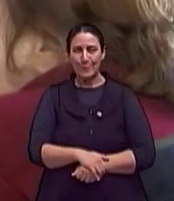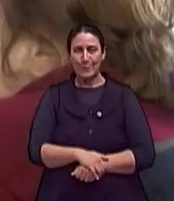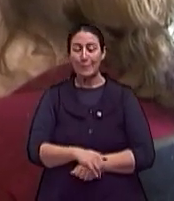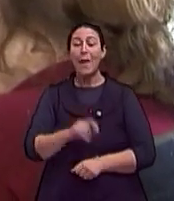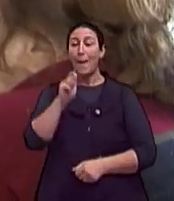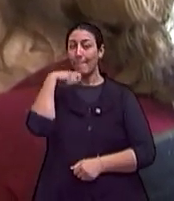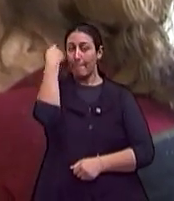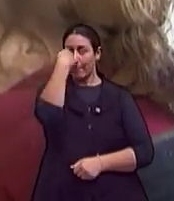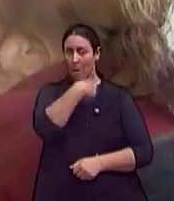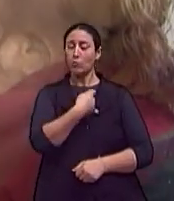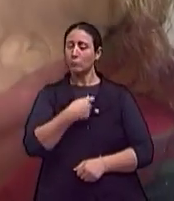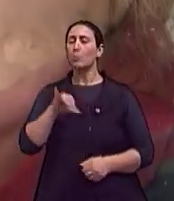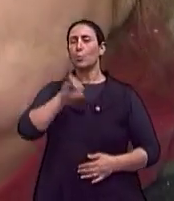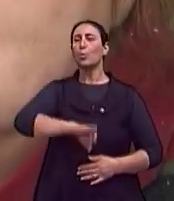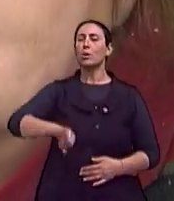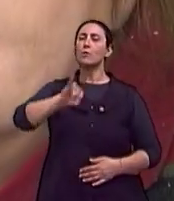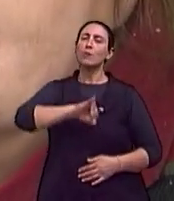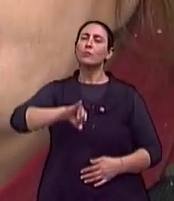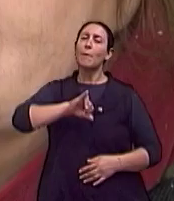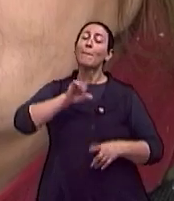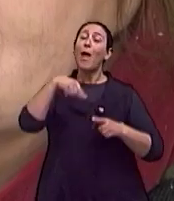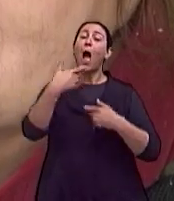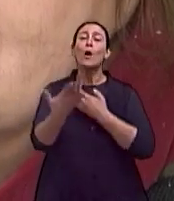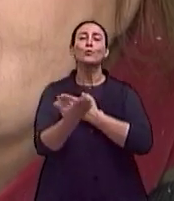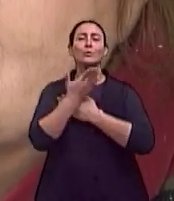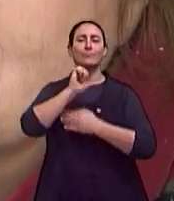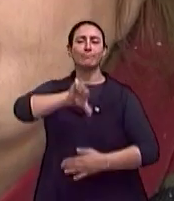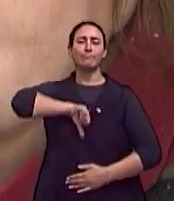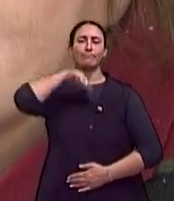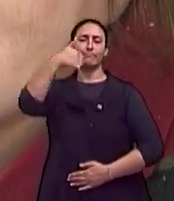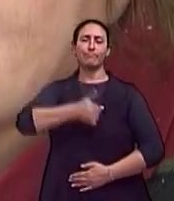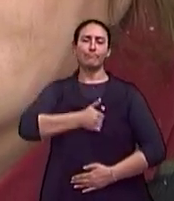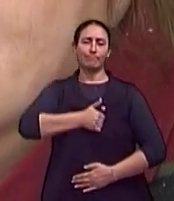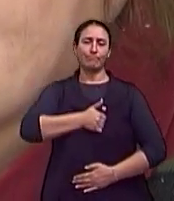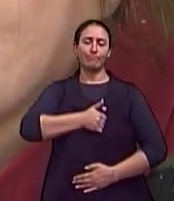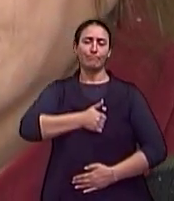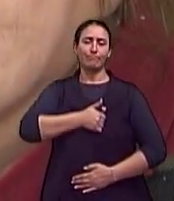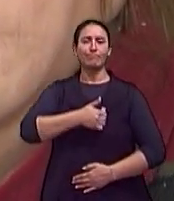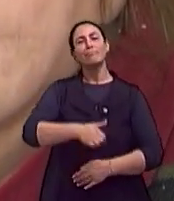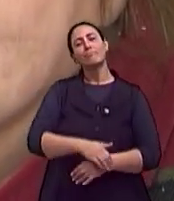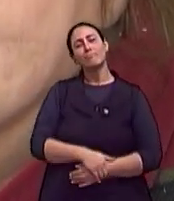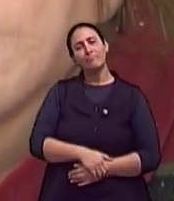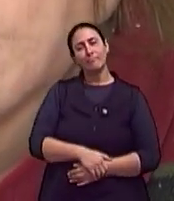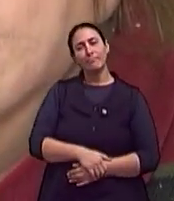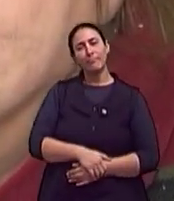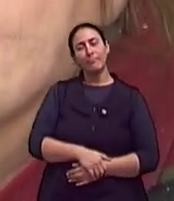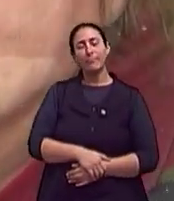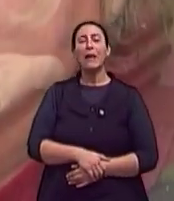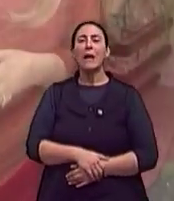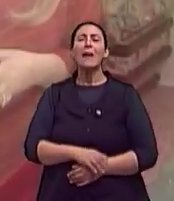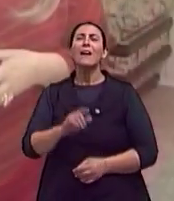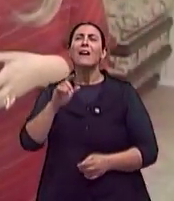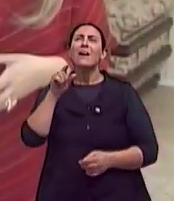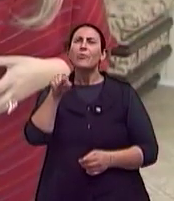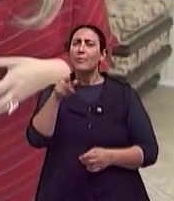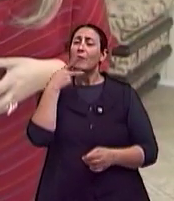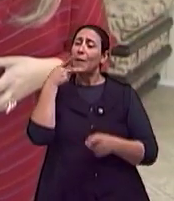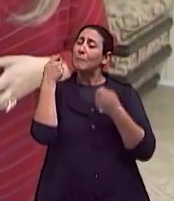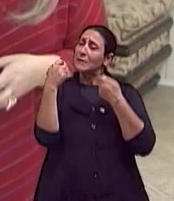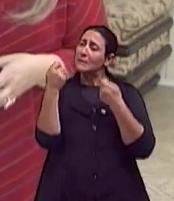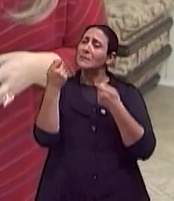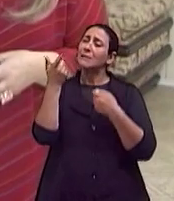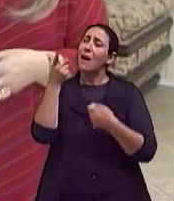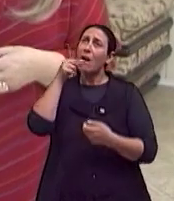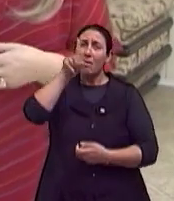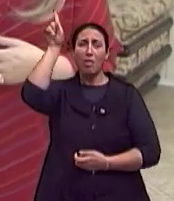muito importante para a autoestima da mulher. O nosso grande mestre já dizia, ama teu próximo como a ti